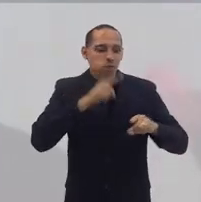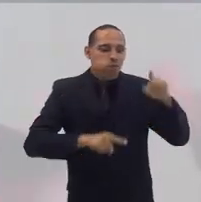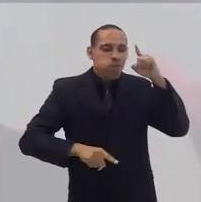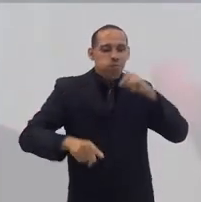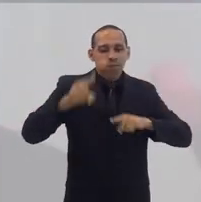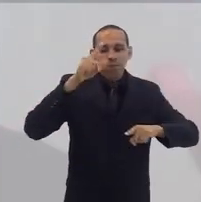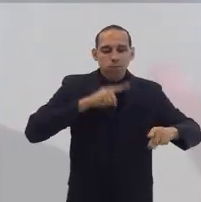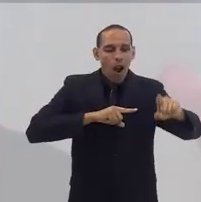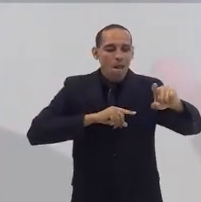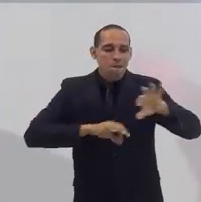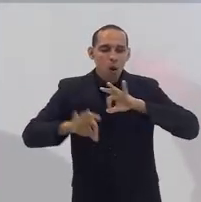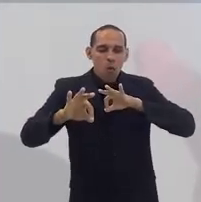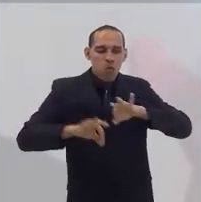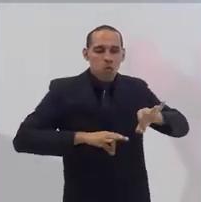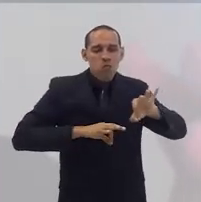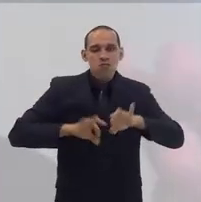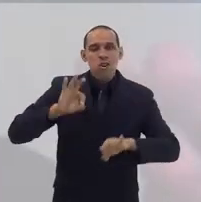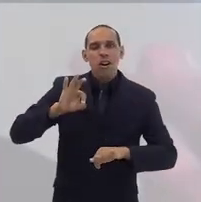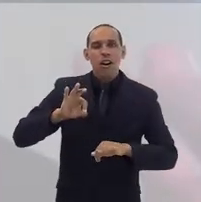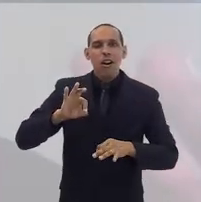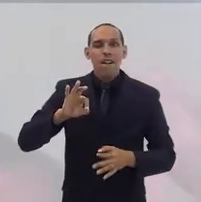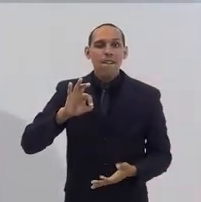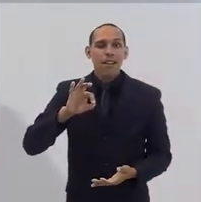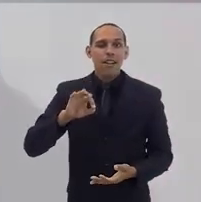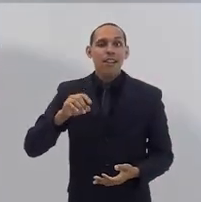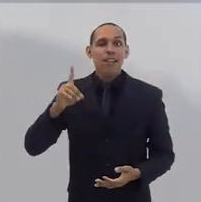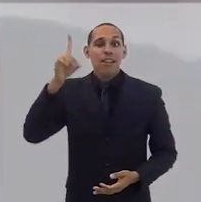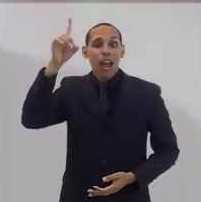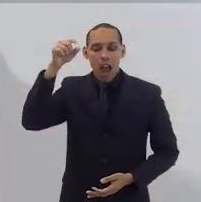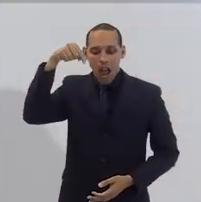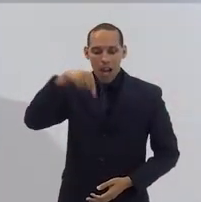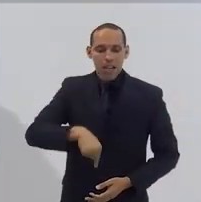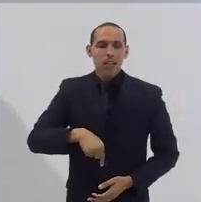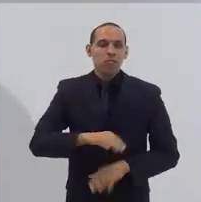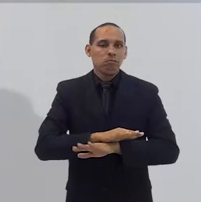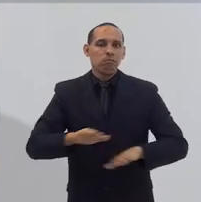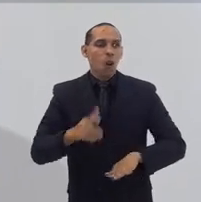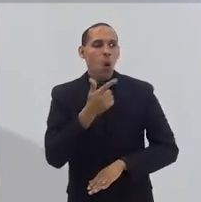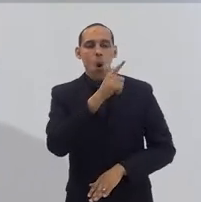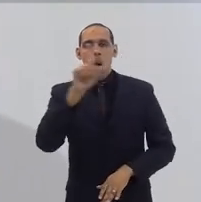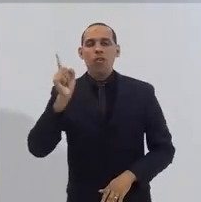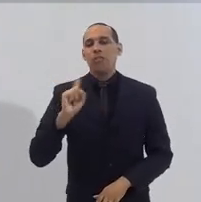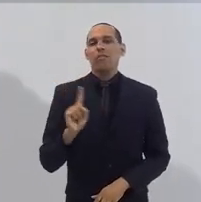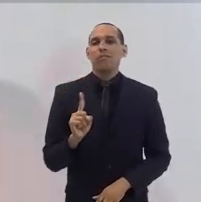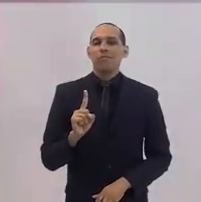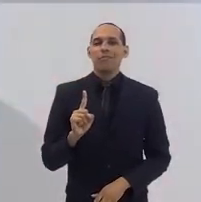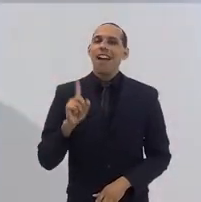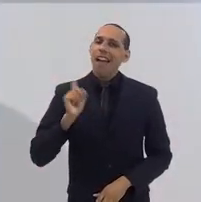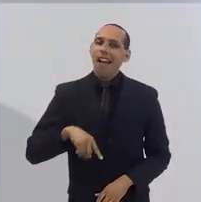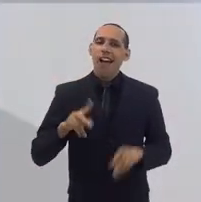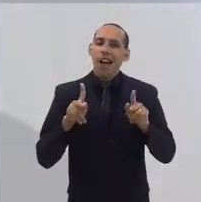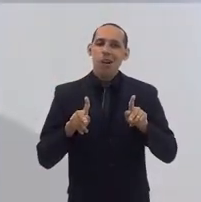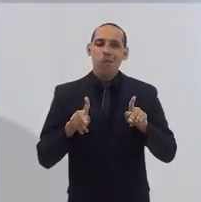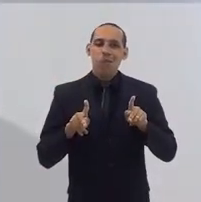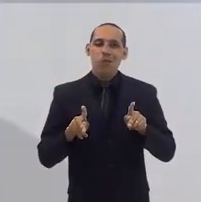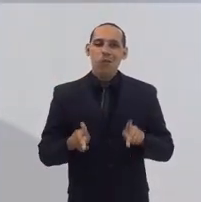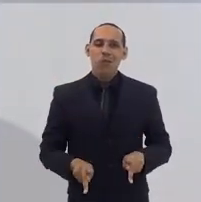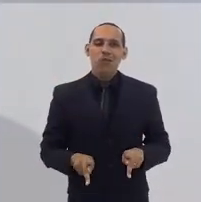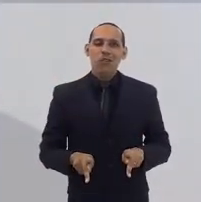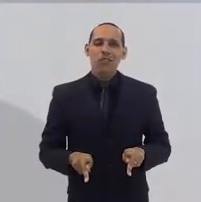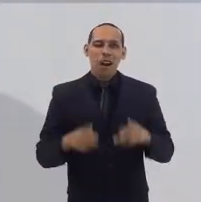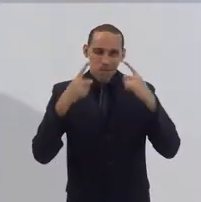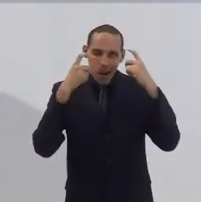dominar e controlar a verdade. E dizer, Deus está aqui e só. Isso gera uma postura